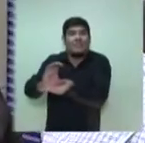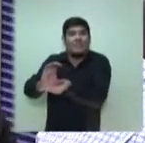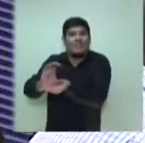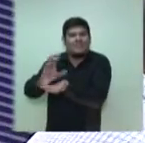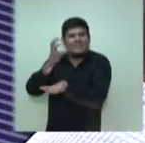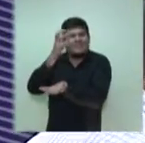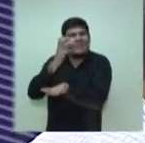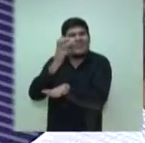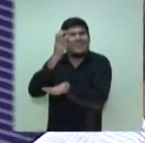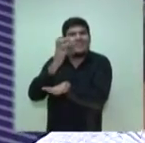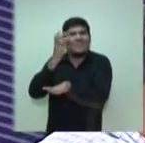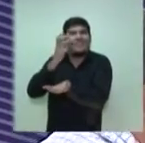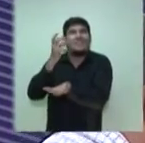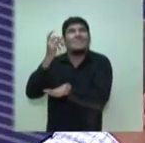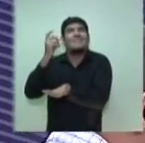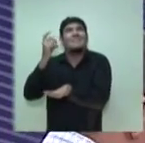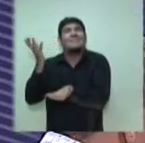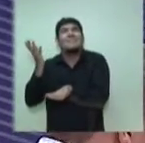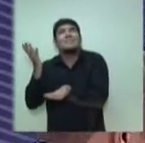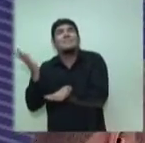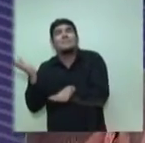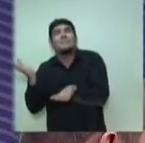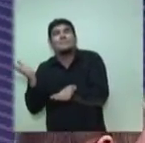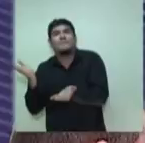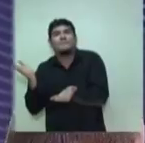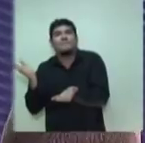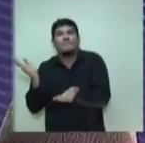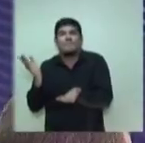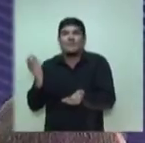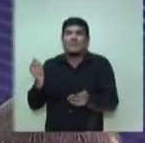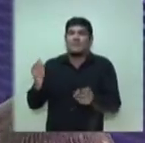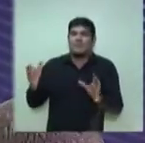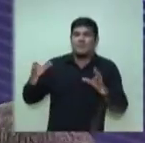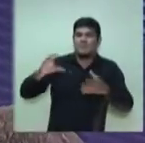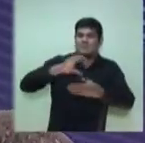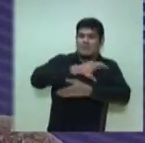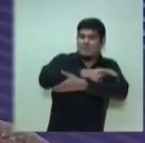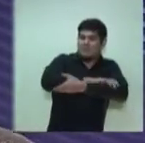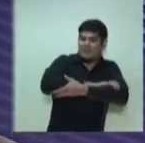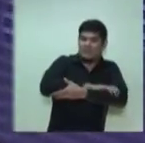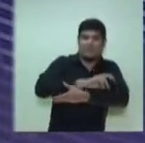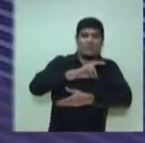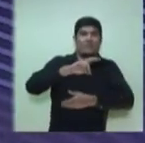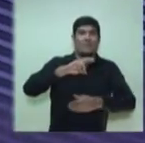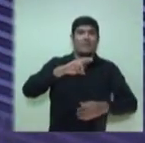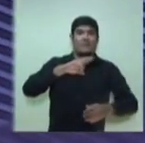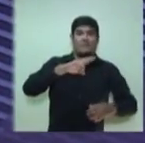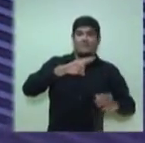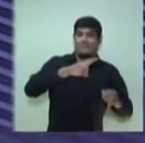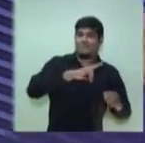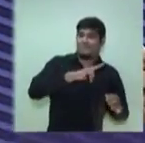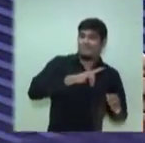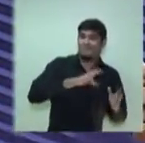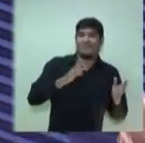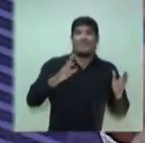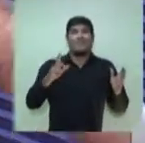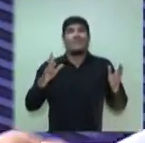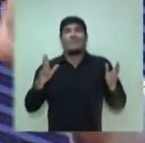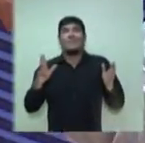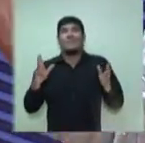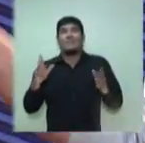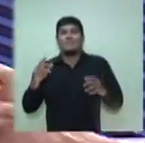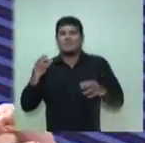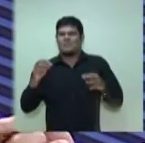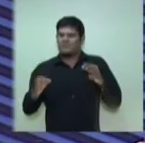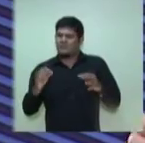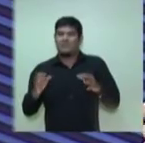dessa perspectiva, seja de parcerias públicas, privadas, não escorxantes, como havia no governo passado, mas justas, em que o